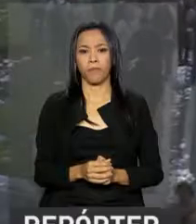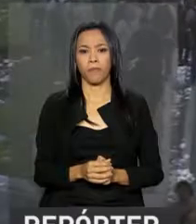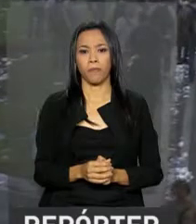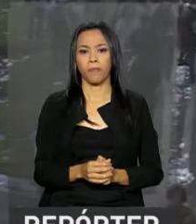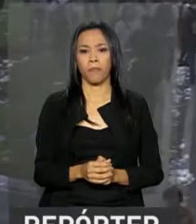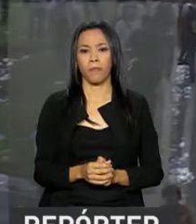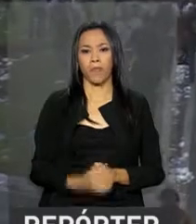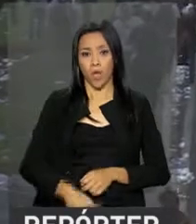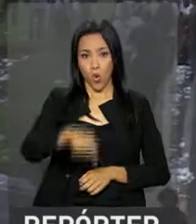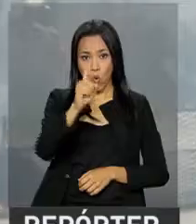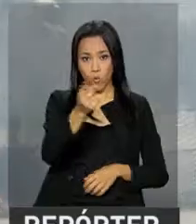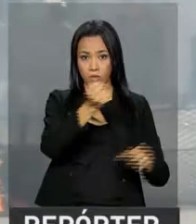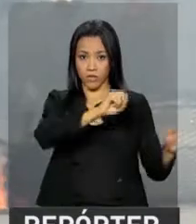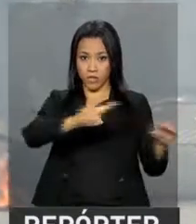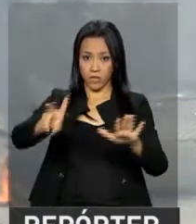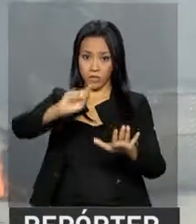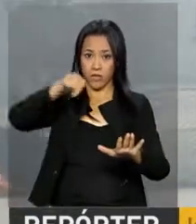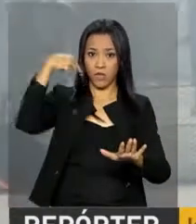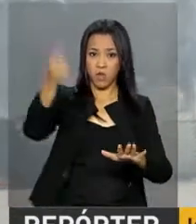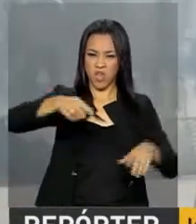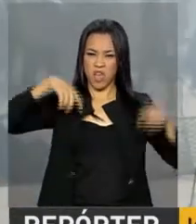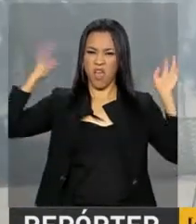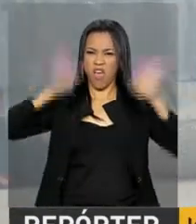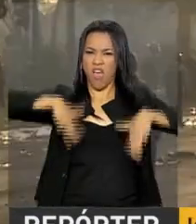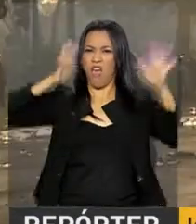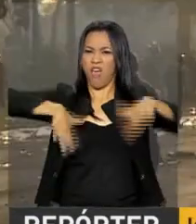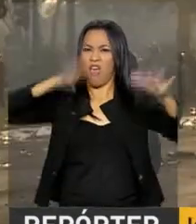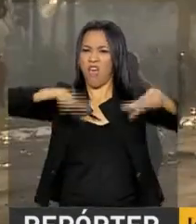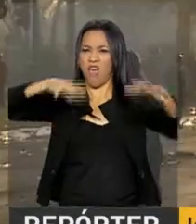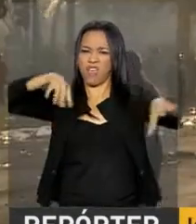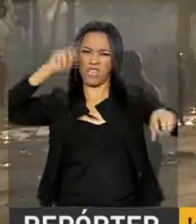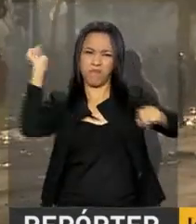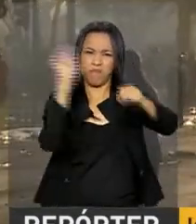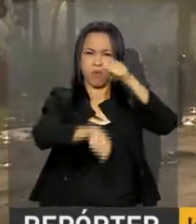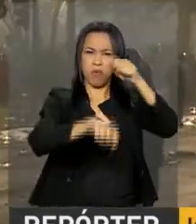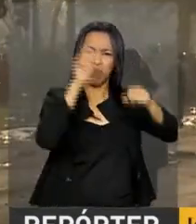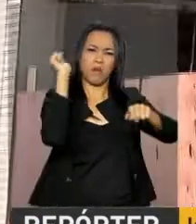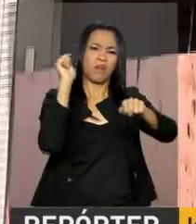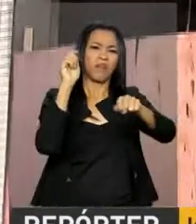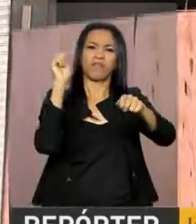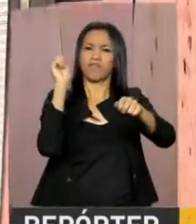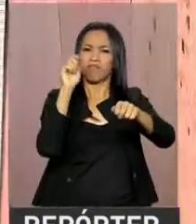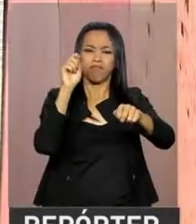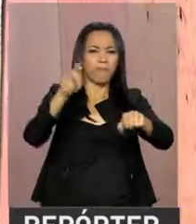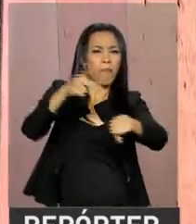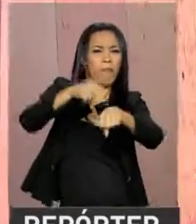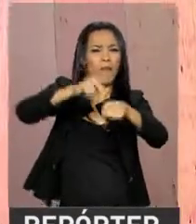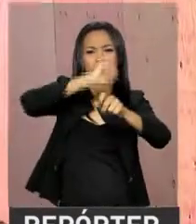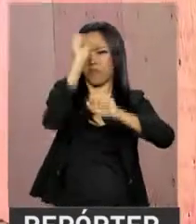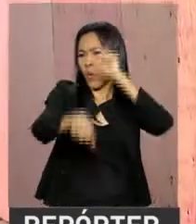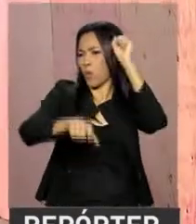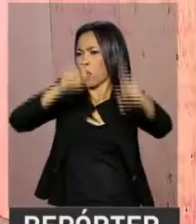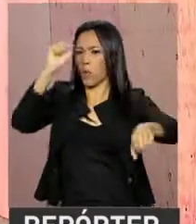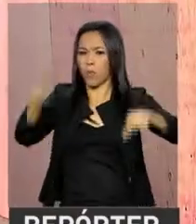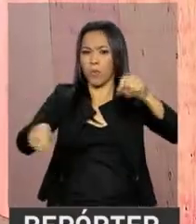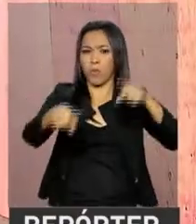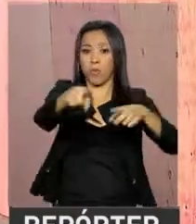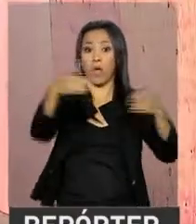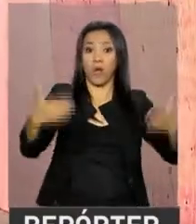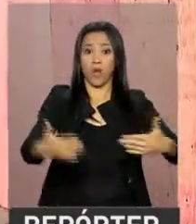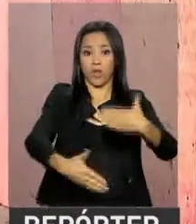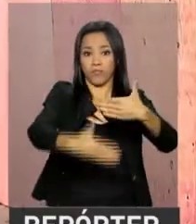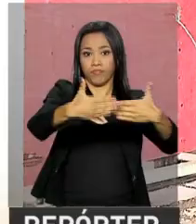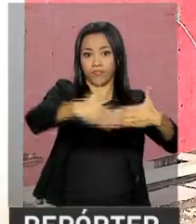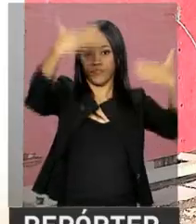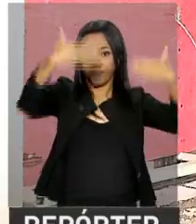Uma semana depois dos protestos que culminaram com a depredação de órgãos públicos, tapumes cercam prédios da esplanada